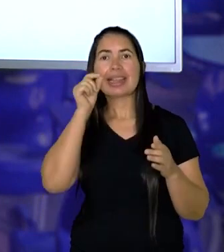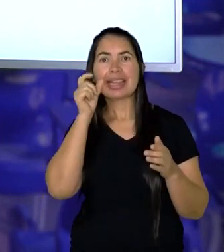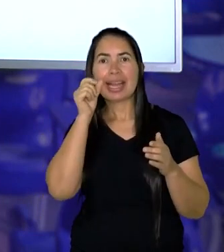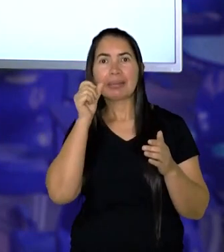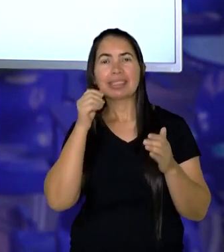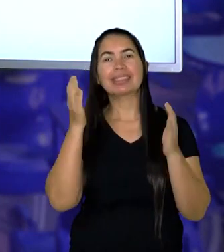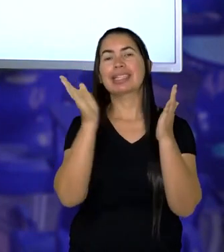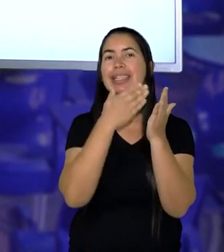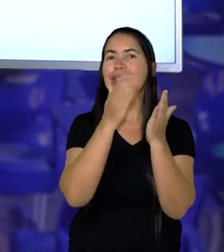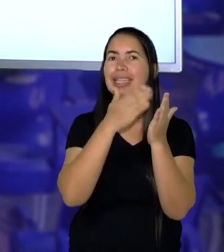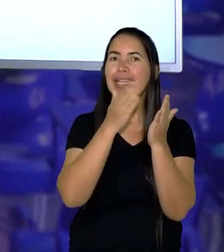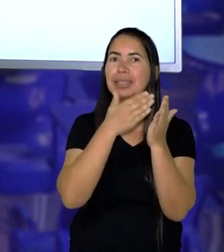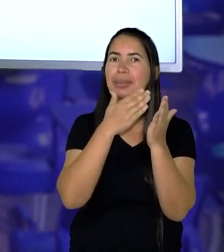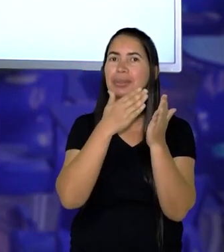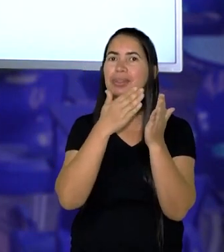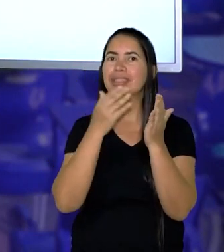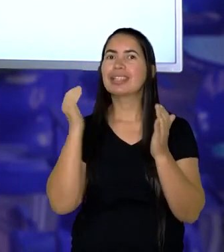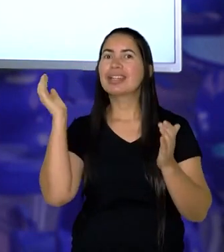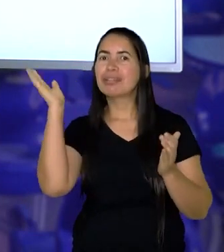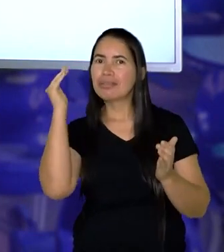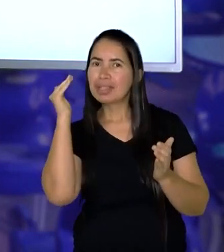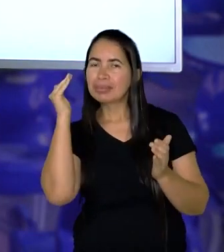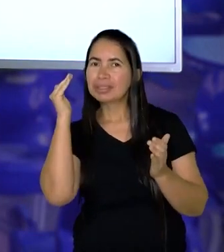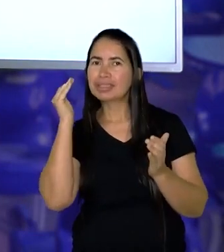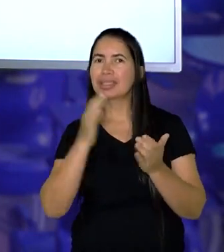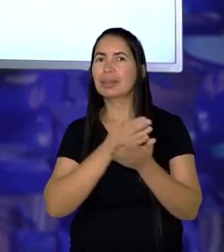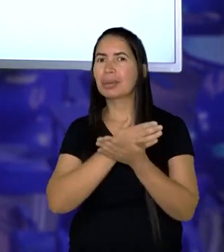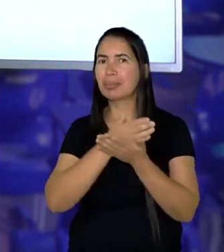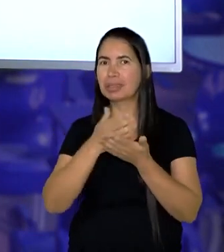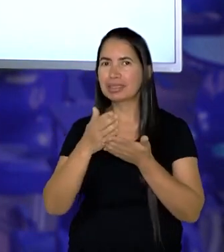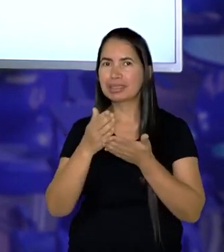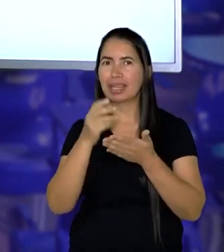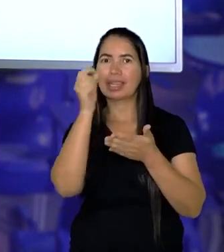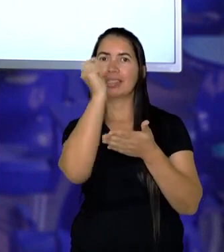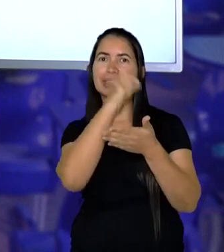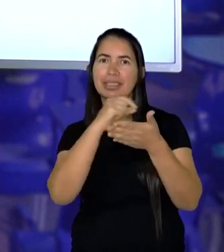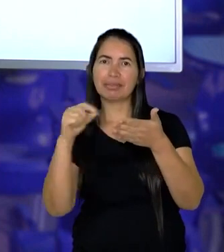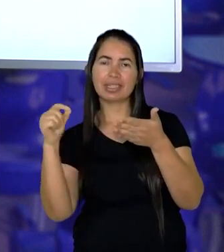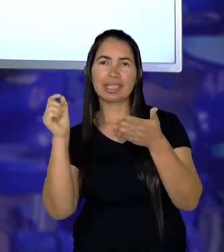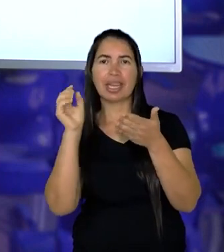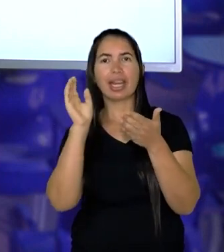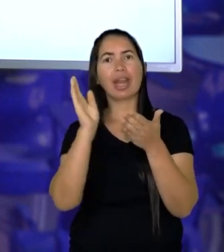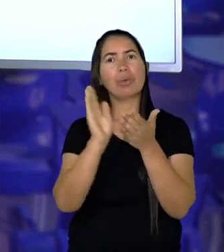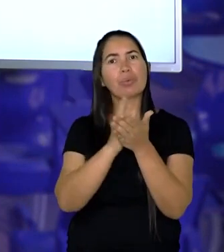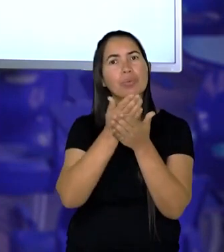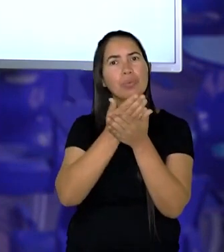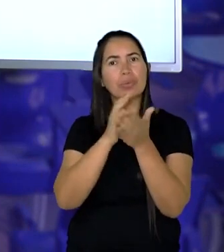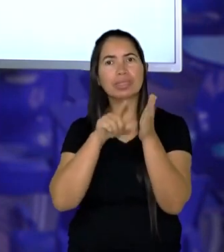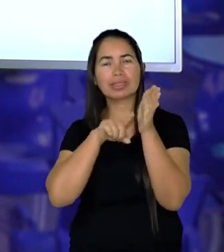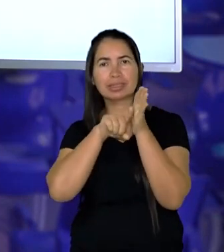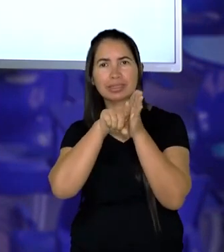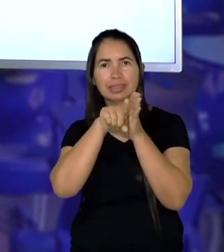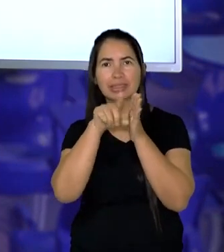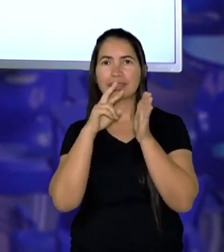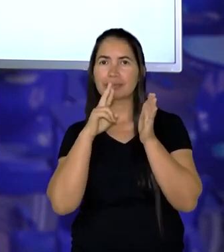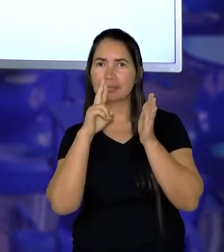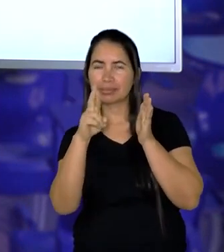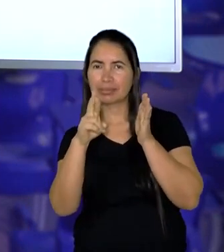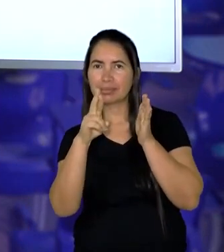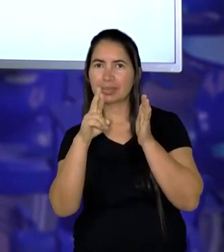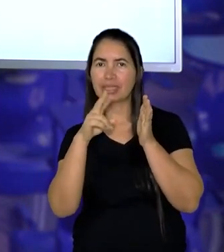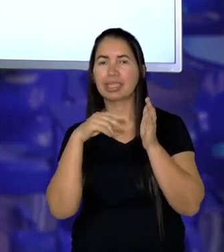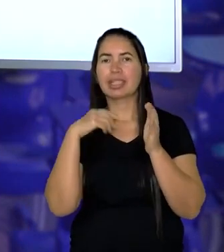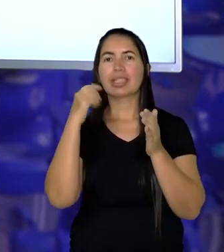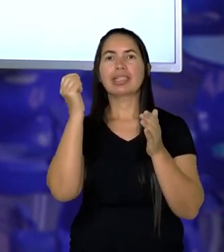pegue o seu lápis, o seu caderno e vamos registrar algumas respostas e também algumas